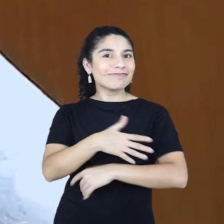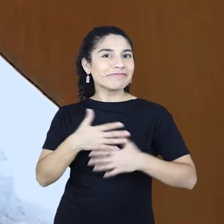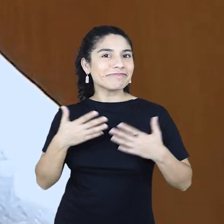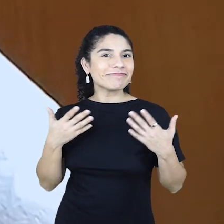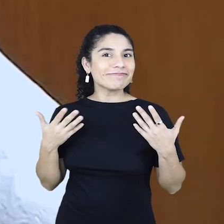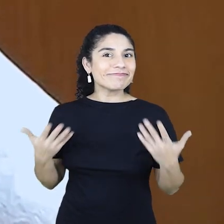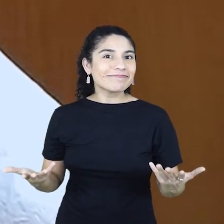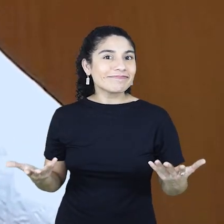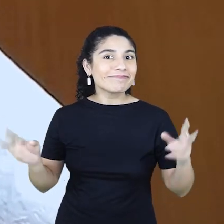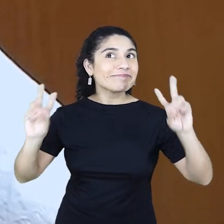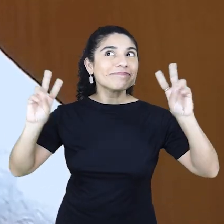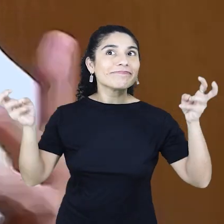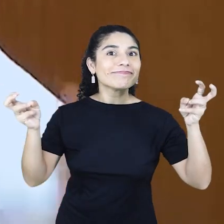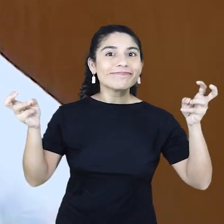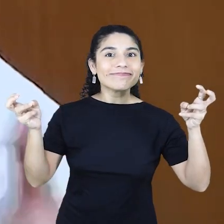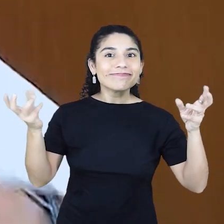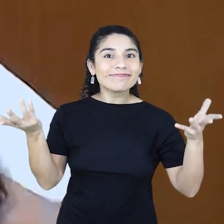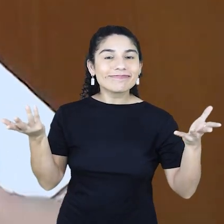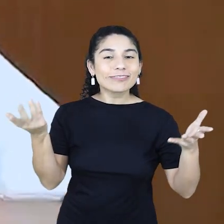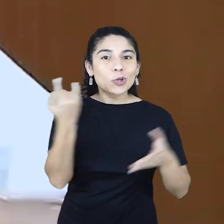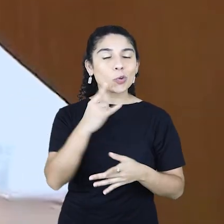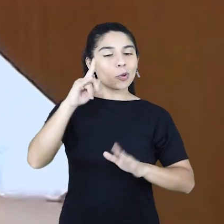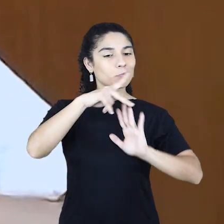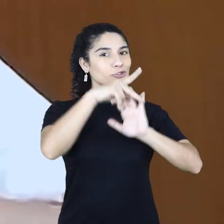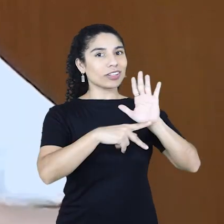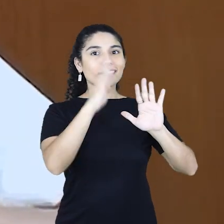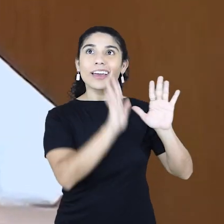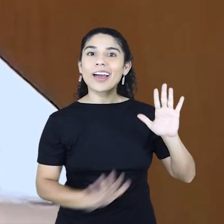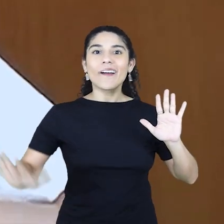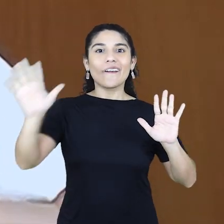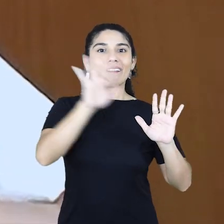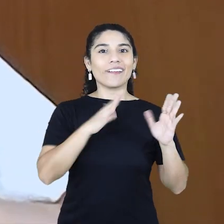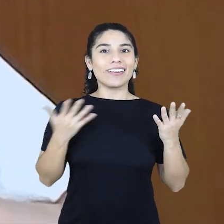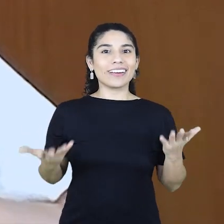como esse último projeto?